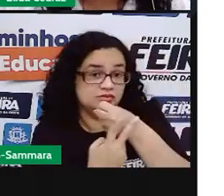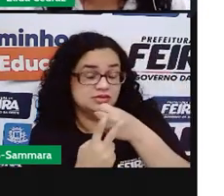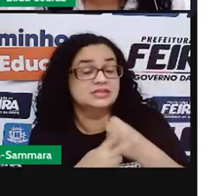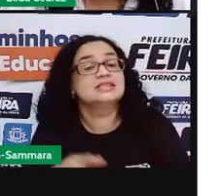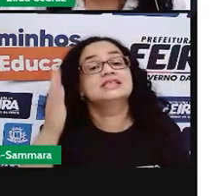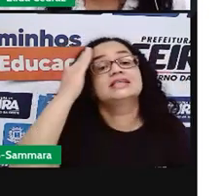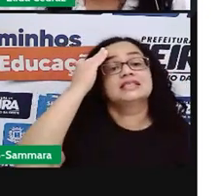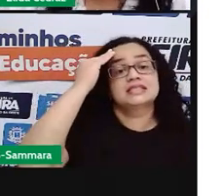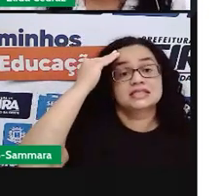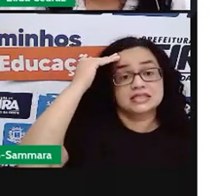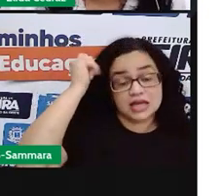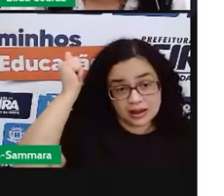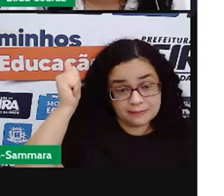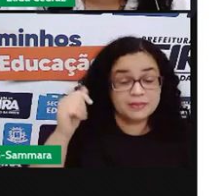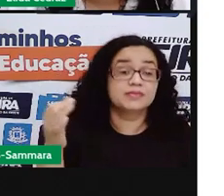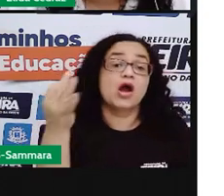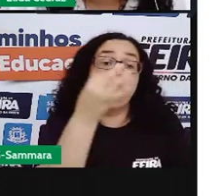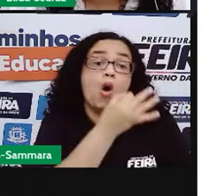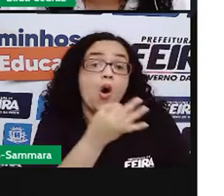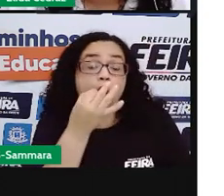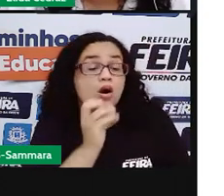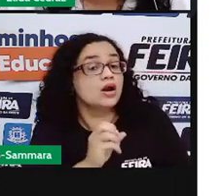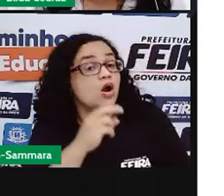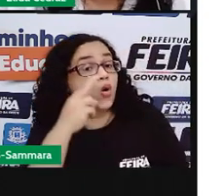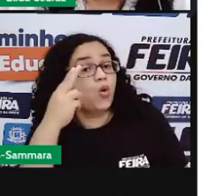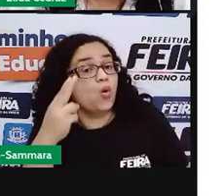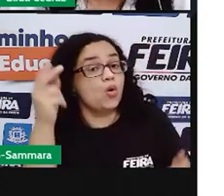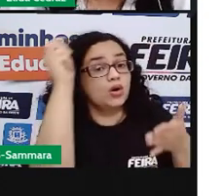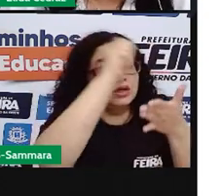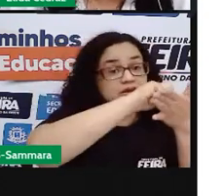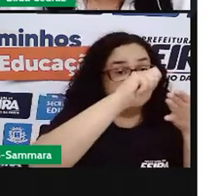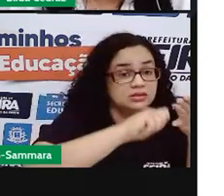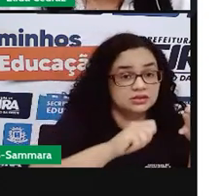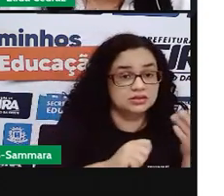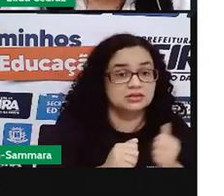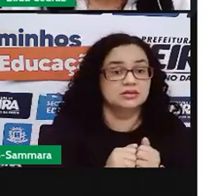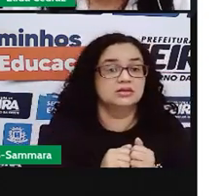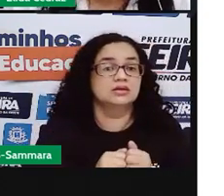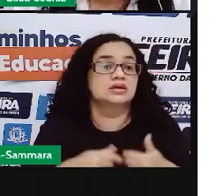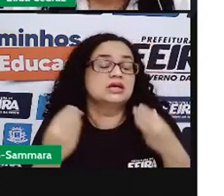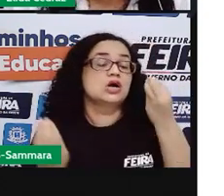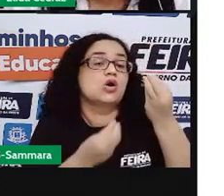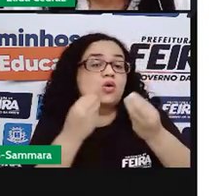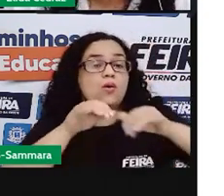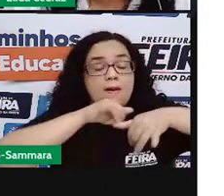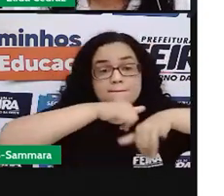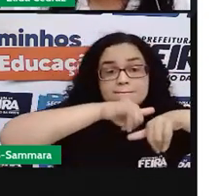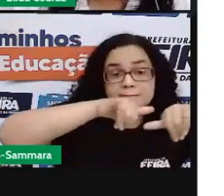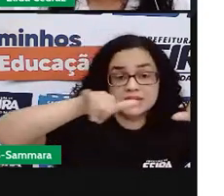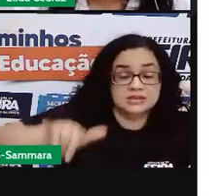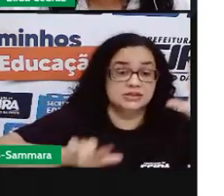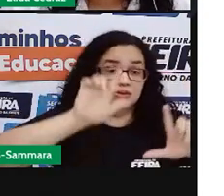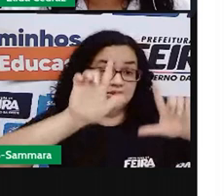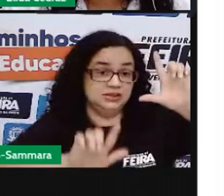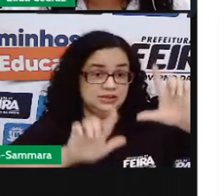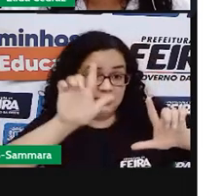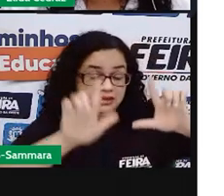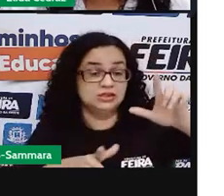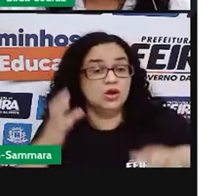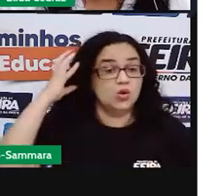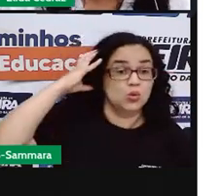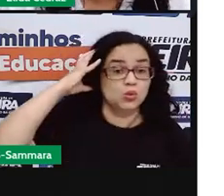já sabe, ela é oral ou escrita. São aqueles comerciais da TV, do